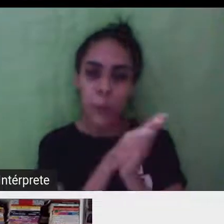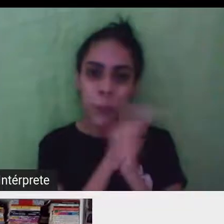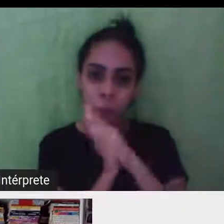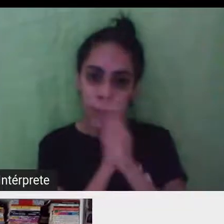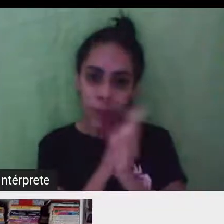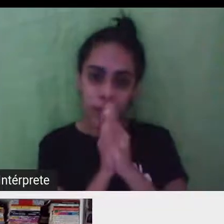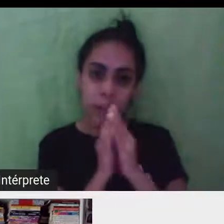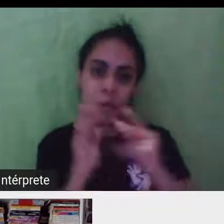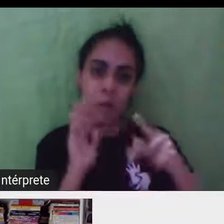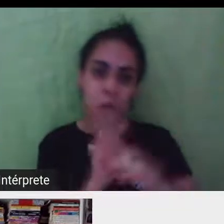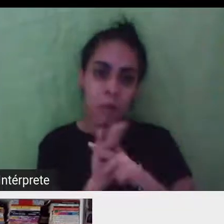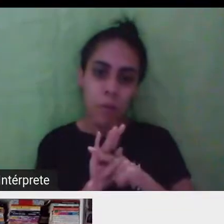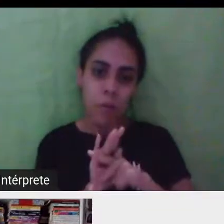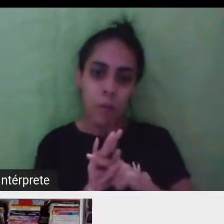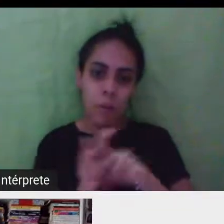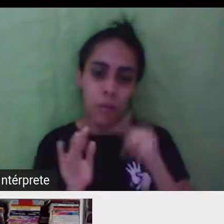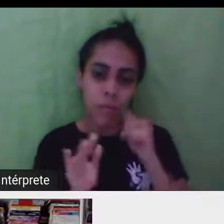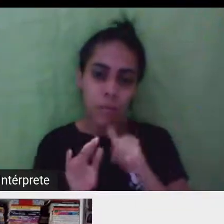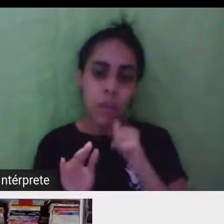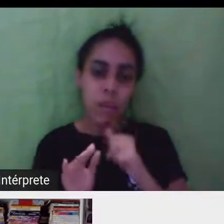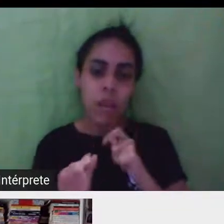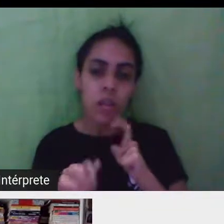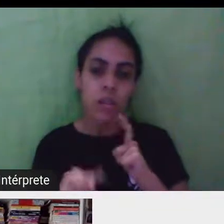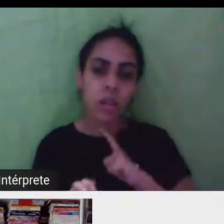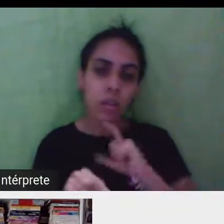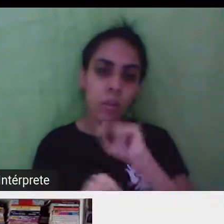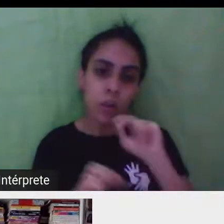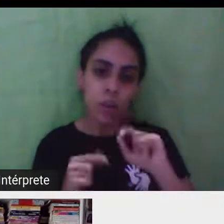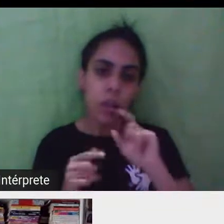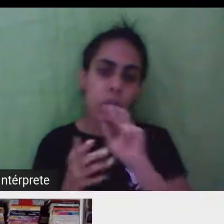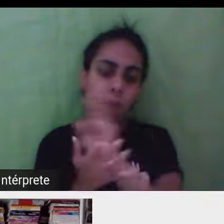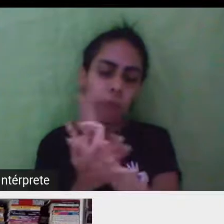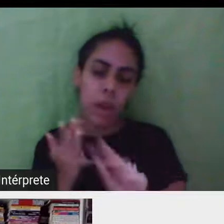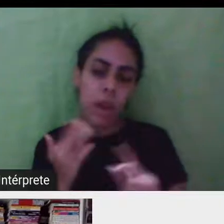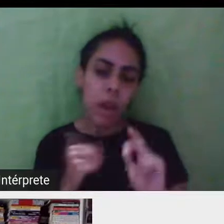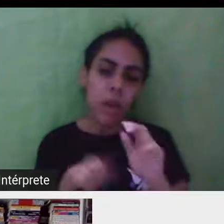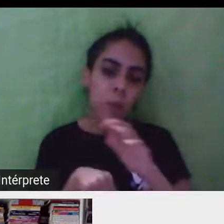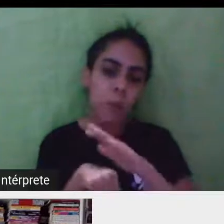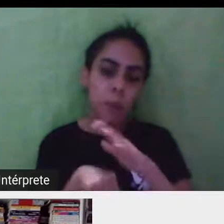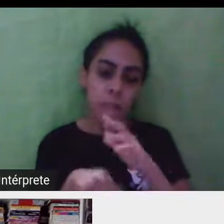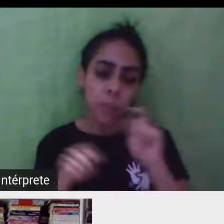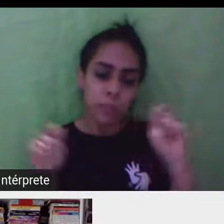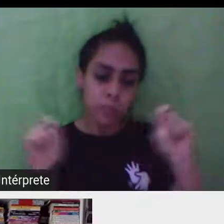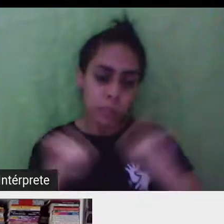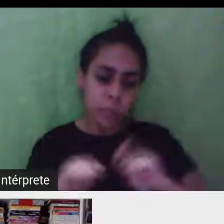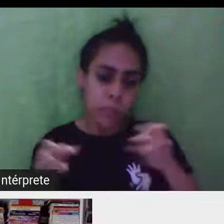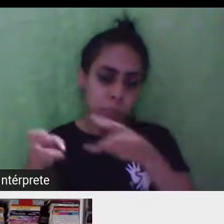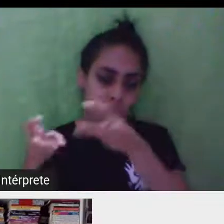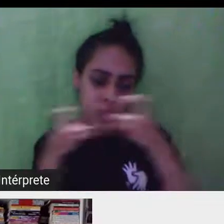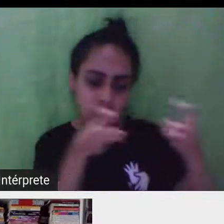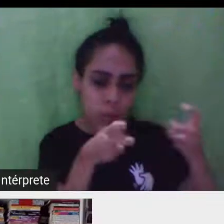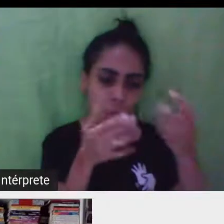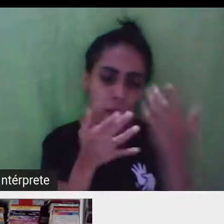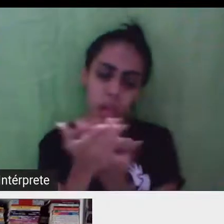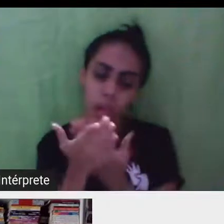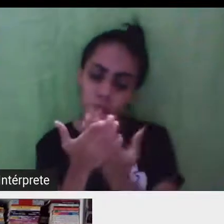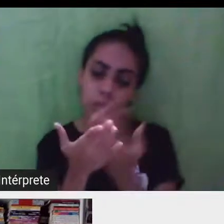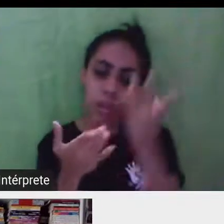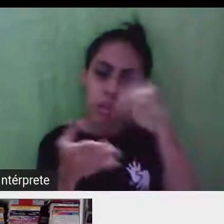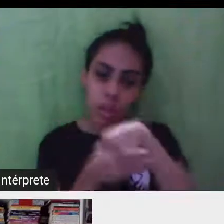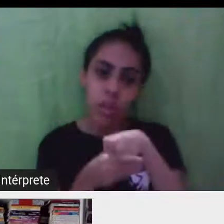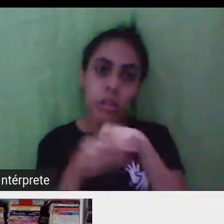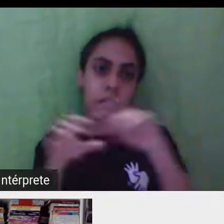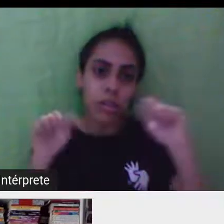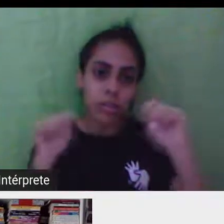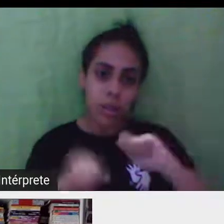está sempre presente em vários momentos da obra da Ferranti. Sim, sem dúvida. Eu também acho que ela, assim